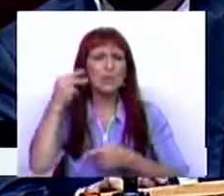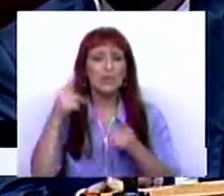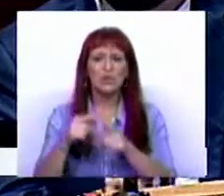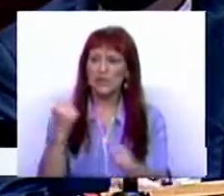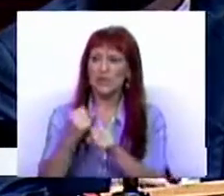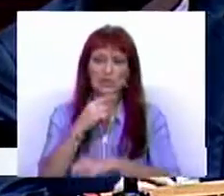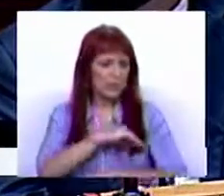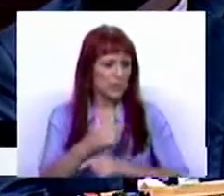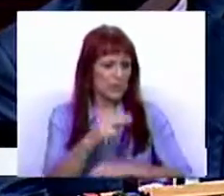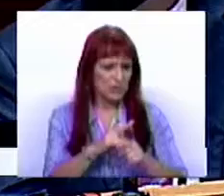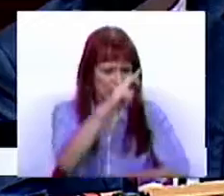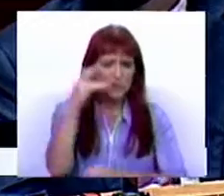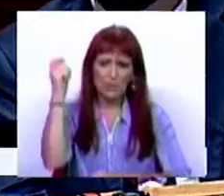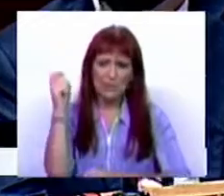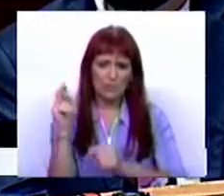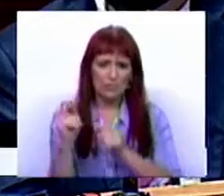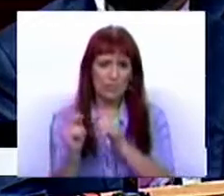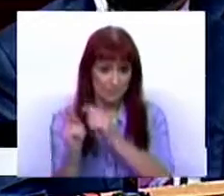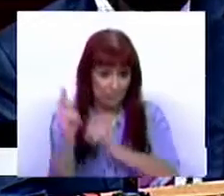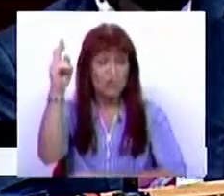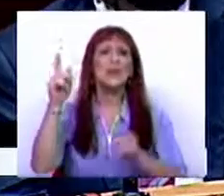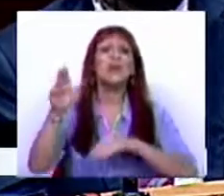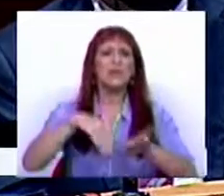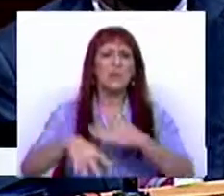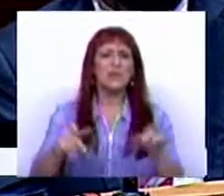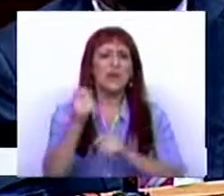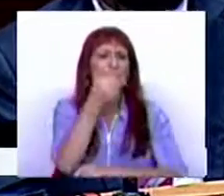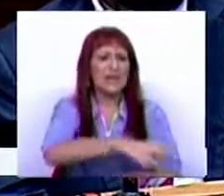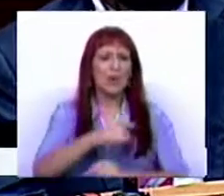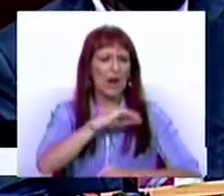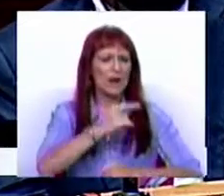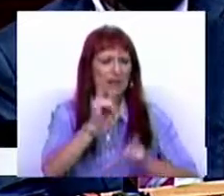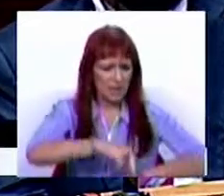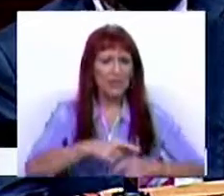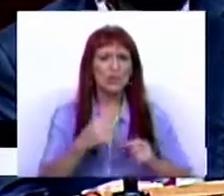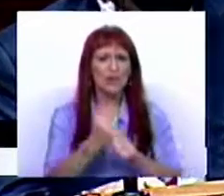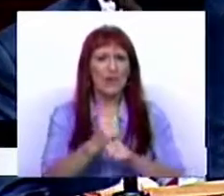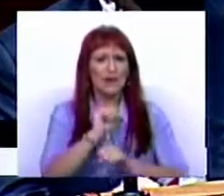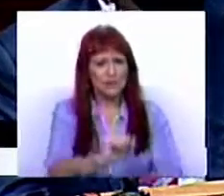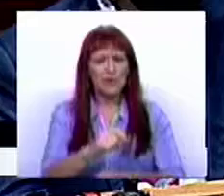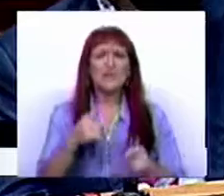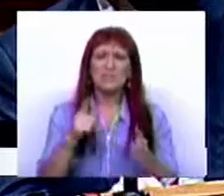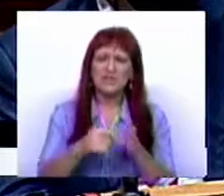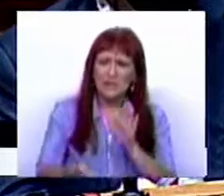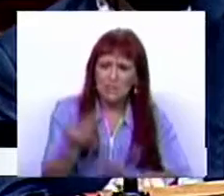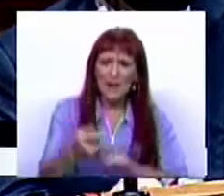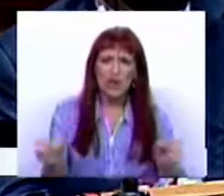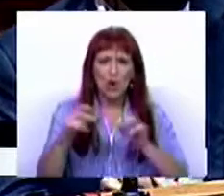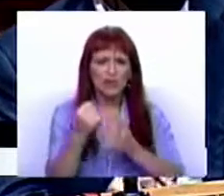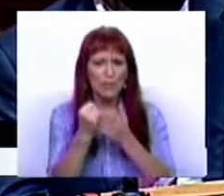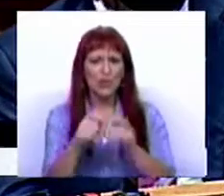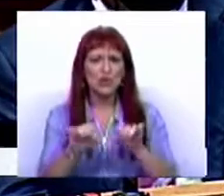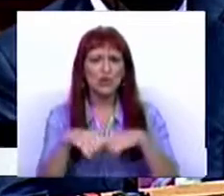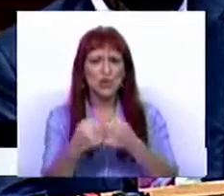aumentando o salário mínimo e as pensões mais baixas, mas também o faz para quem perdeu o seu rendimento e o seu trabalho e precisa de mais e novos